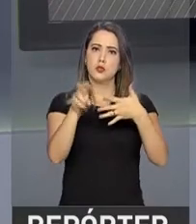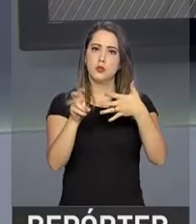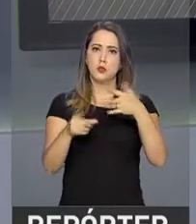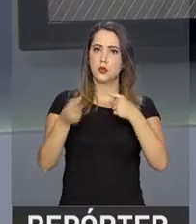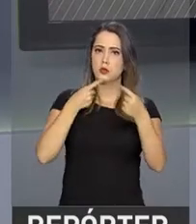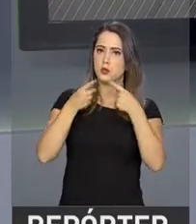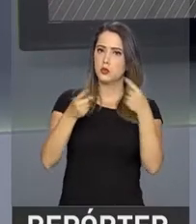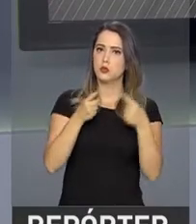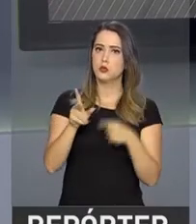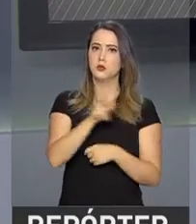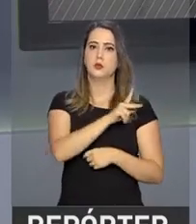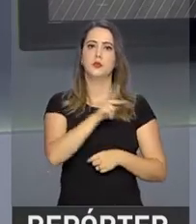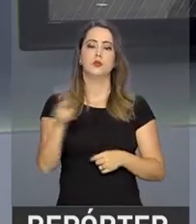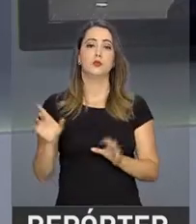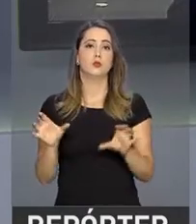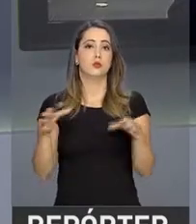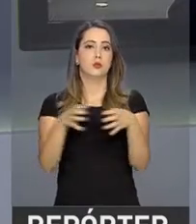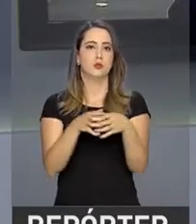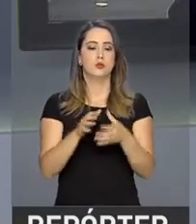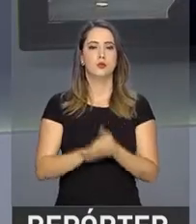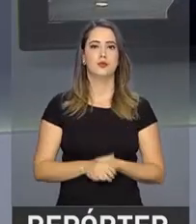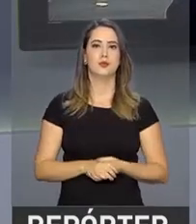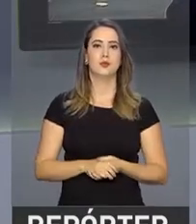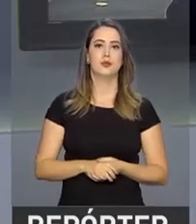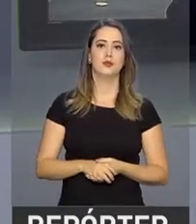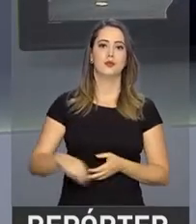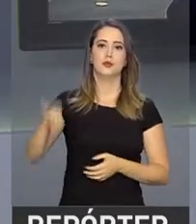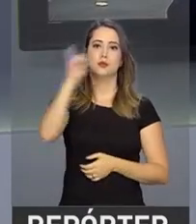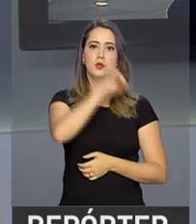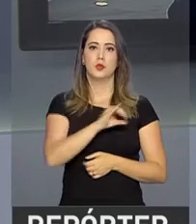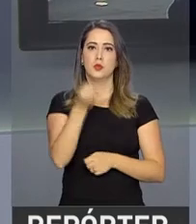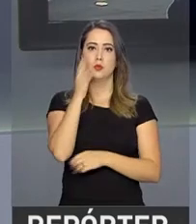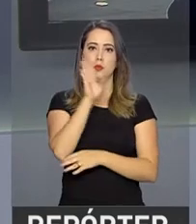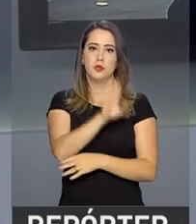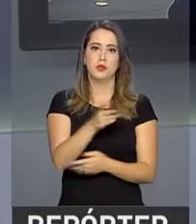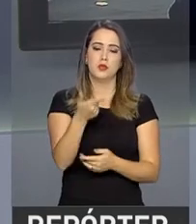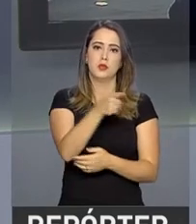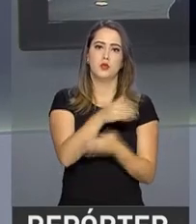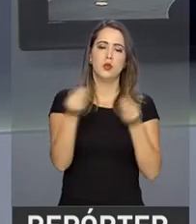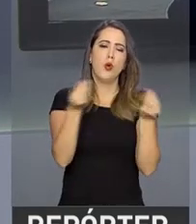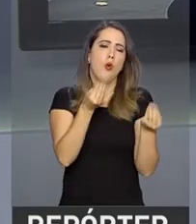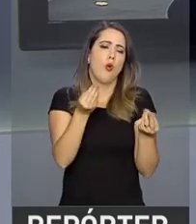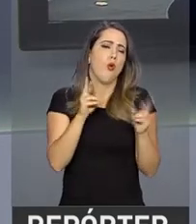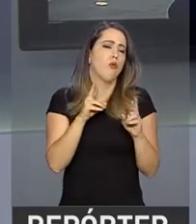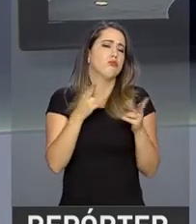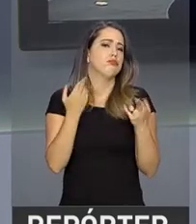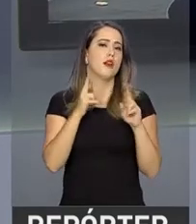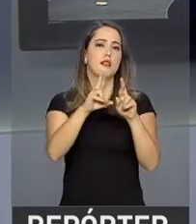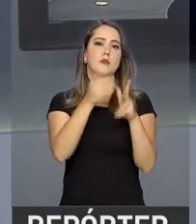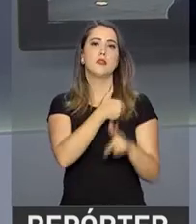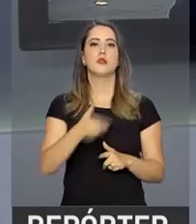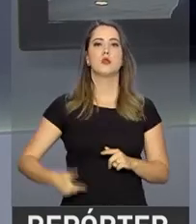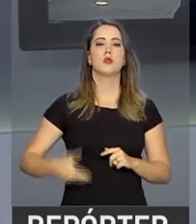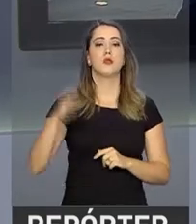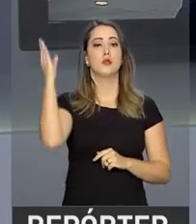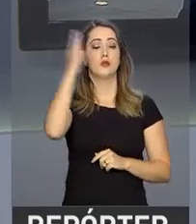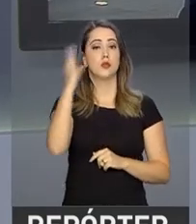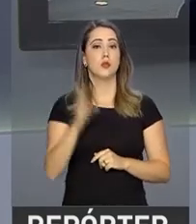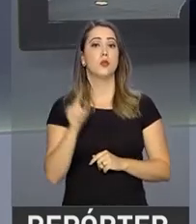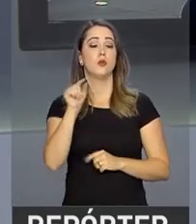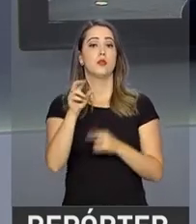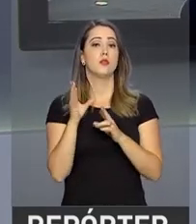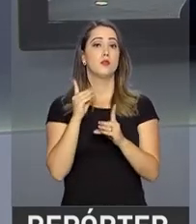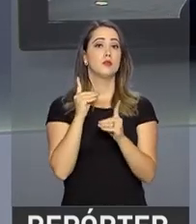discutidos entre os presidentes do bloco. Olá, Paulo, boa tarde mais uma vez. Qual a expectativa do governo brasileiro para esse